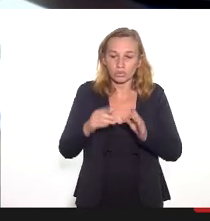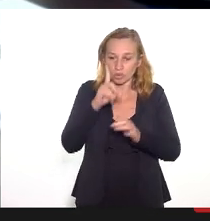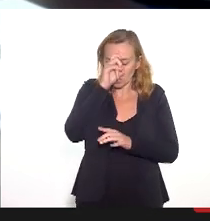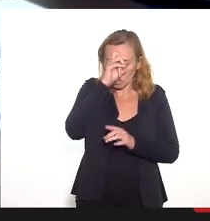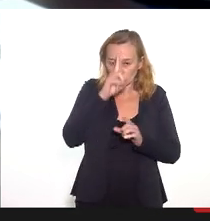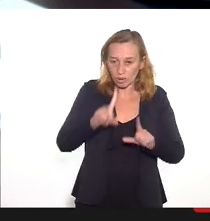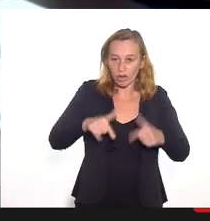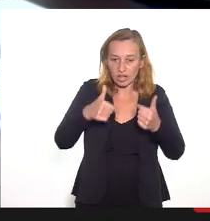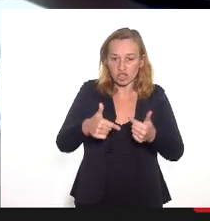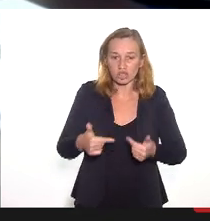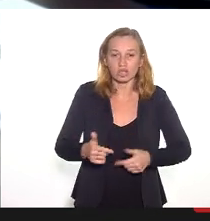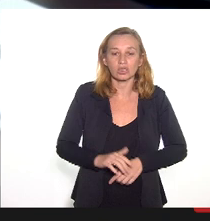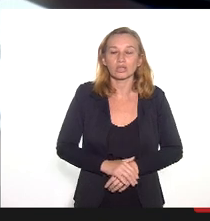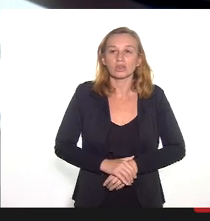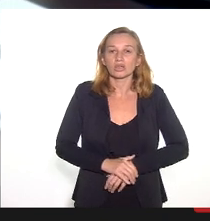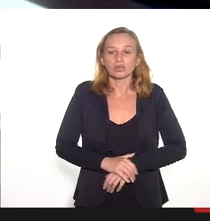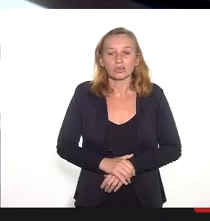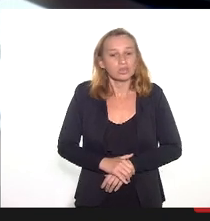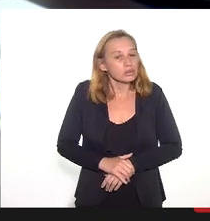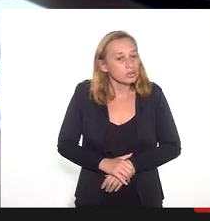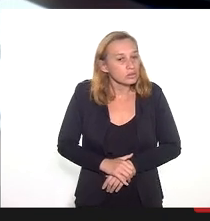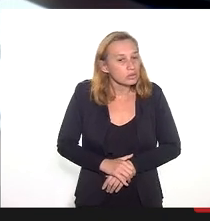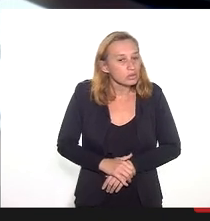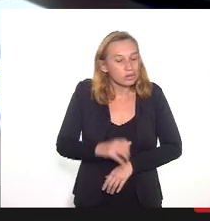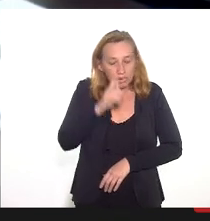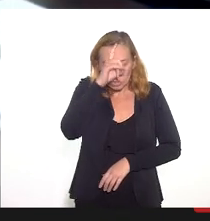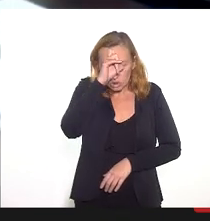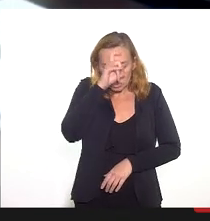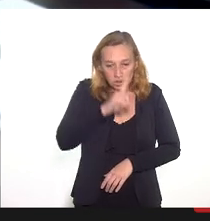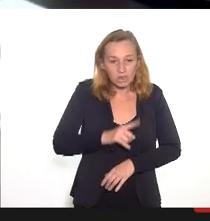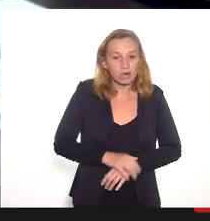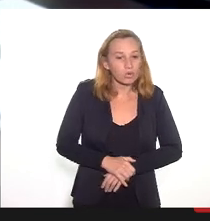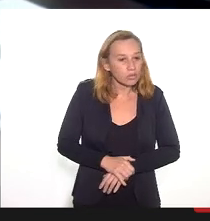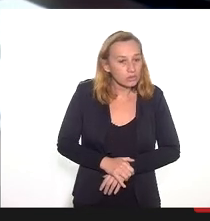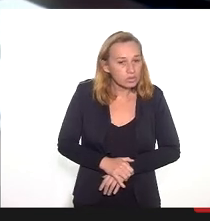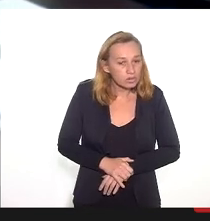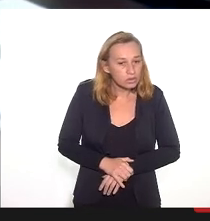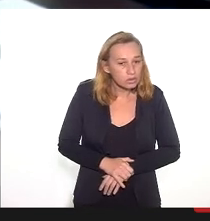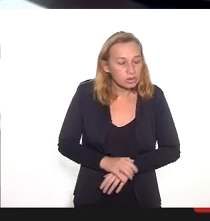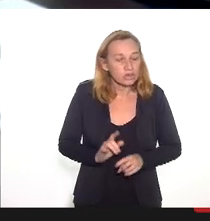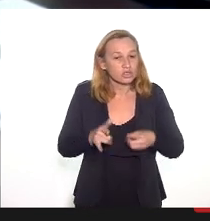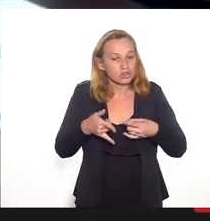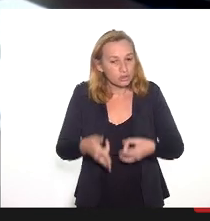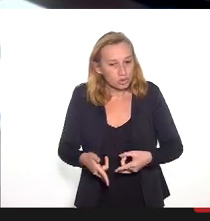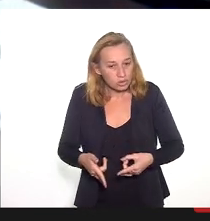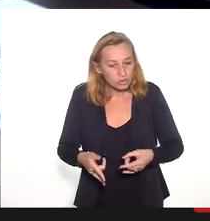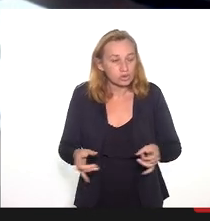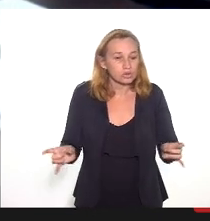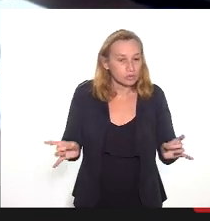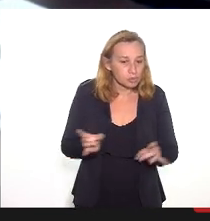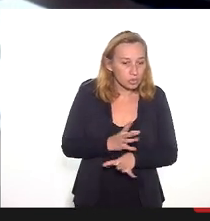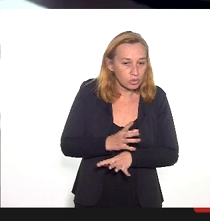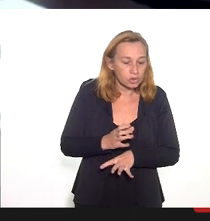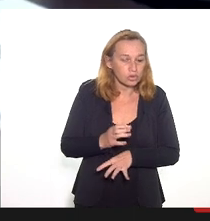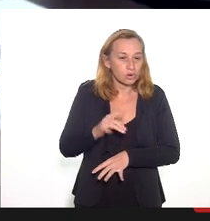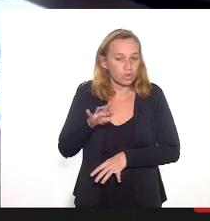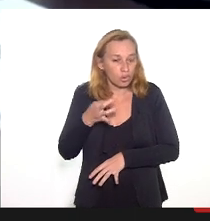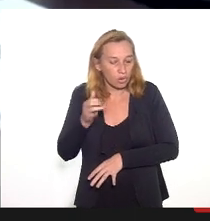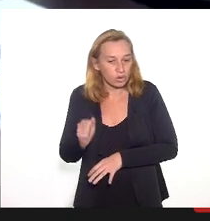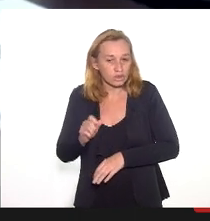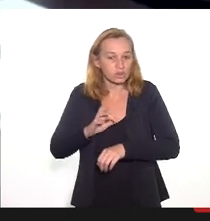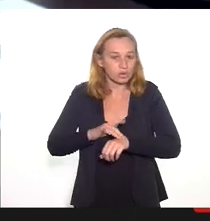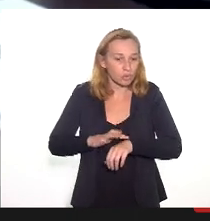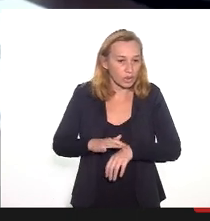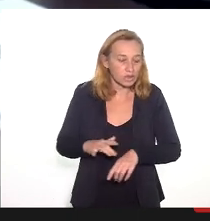no perfil de um hospital de retaguarda, de leitos para pacientes crônicos, não aumentando a